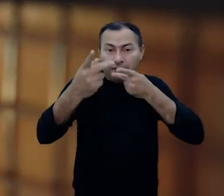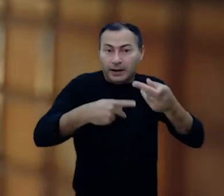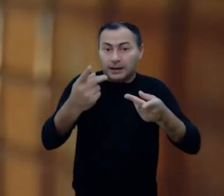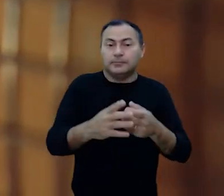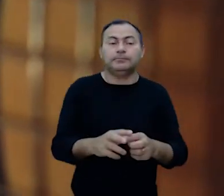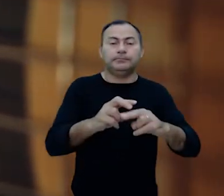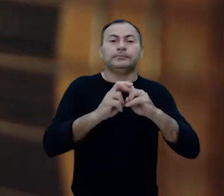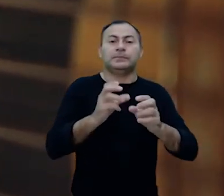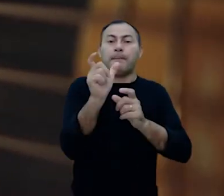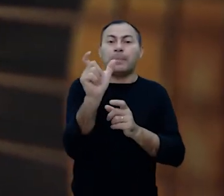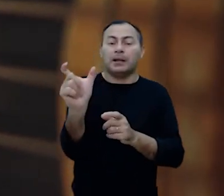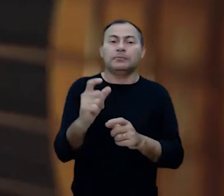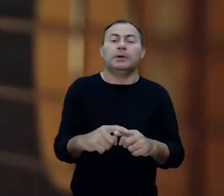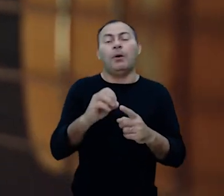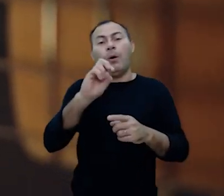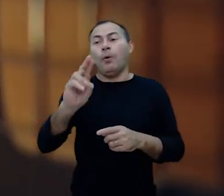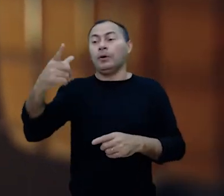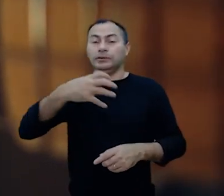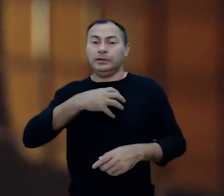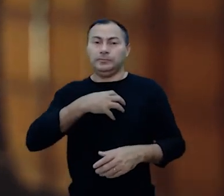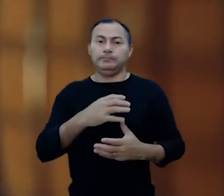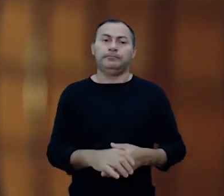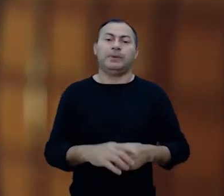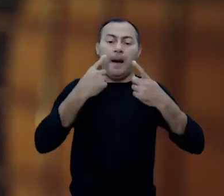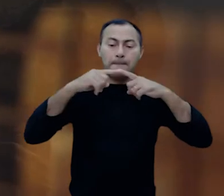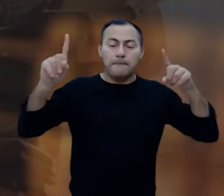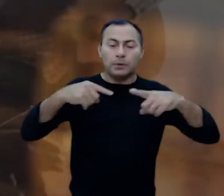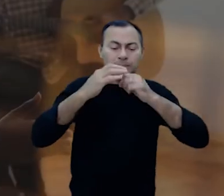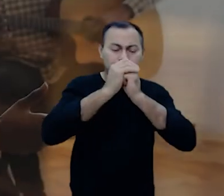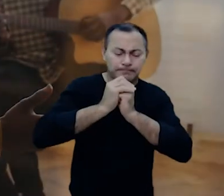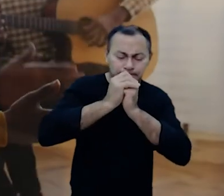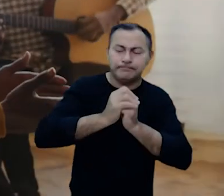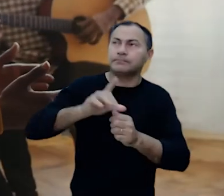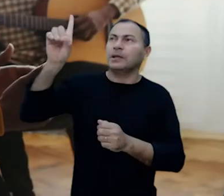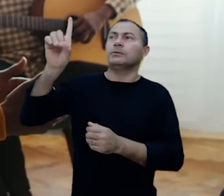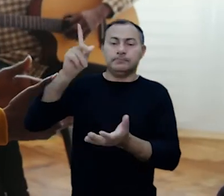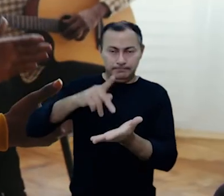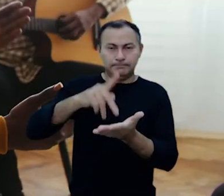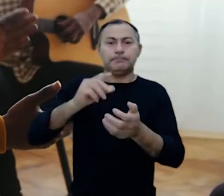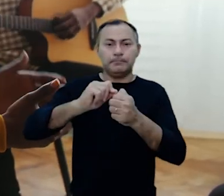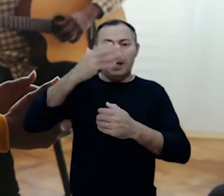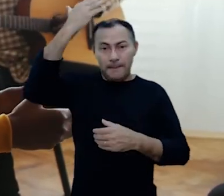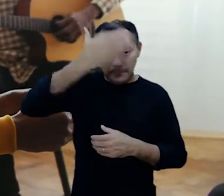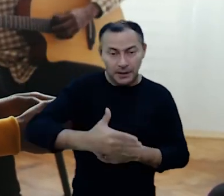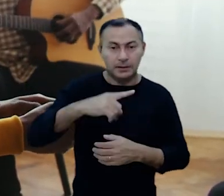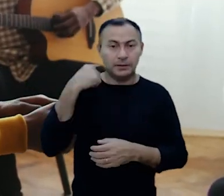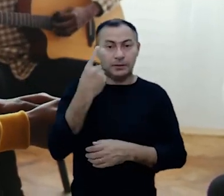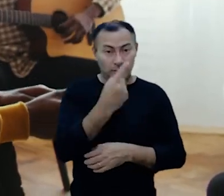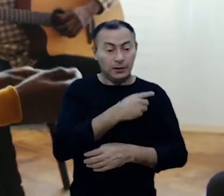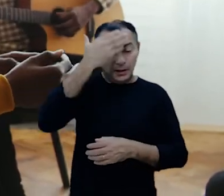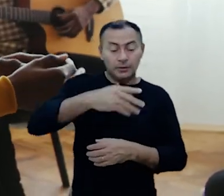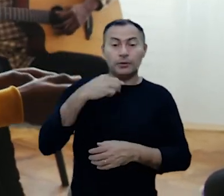conseguimos expressar através de palavras ou de outra maneira a música de adoração a Deus pode realmente nos levar à